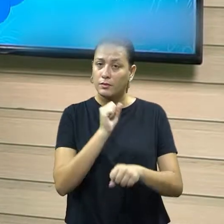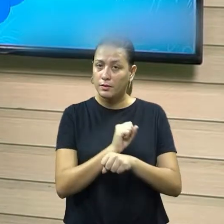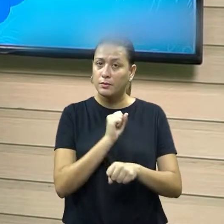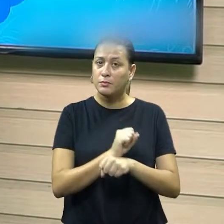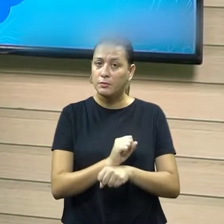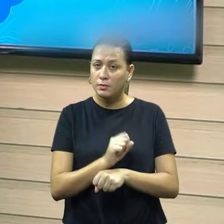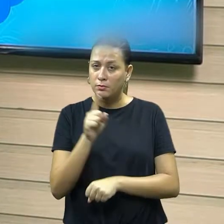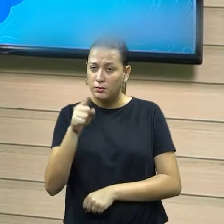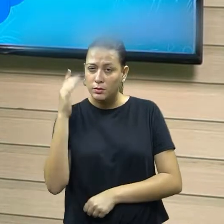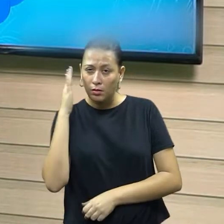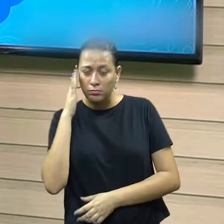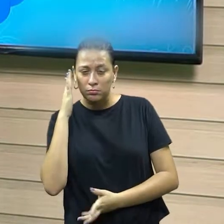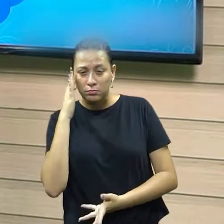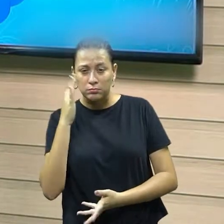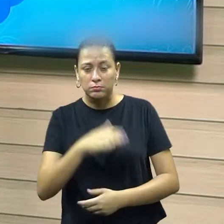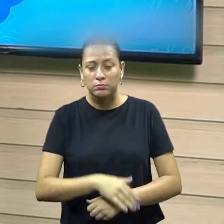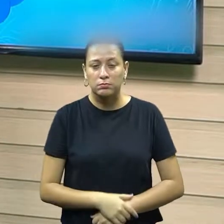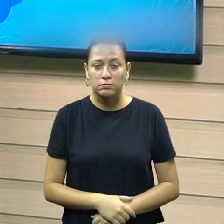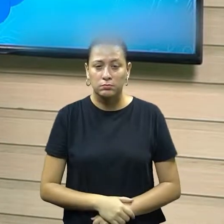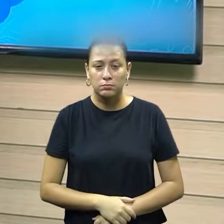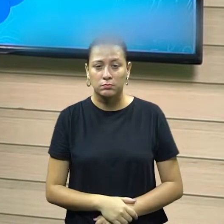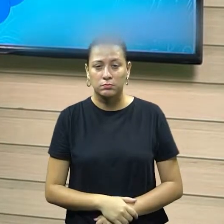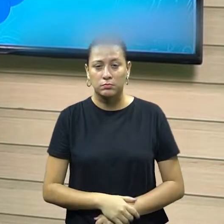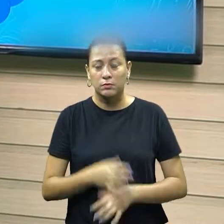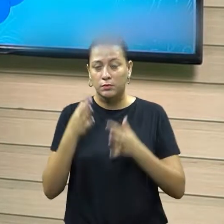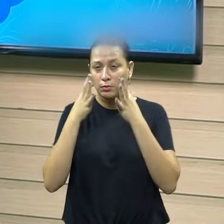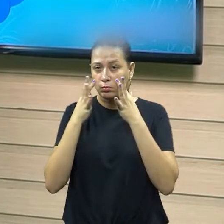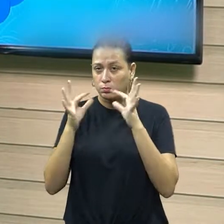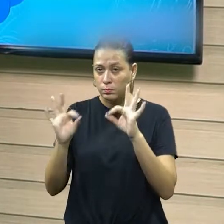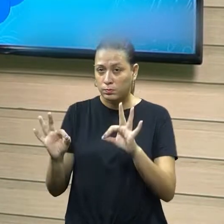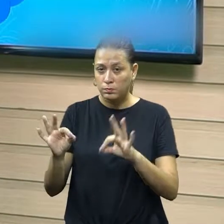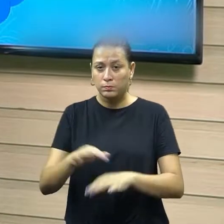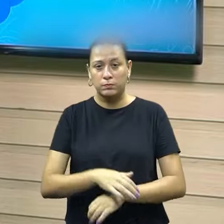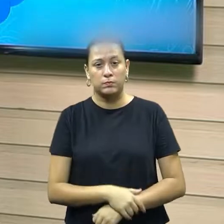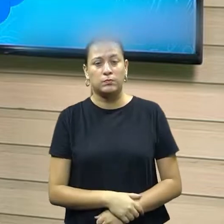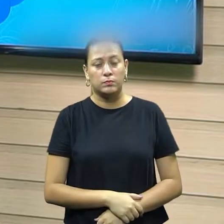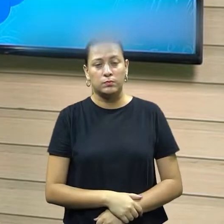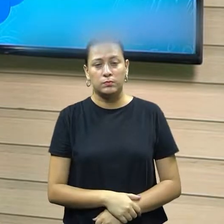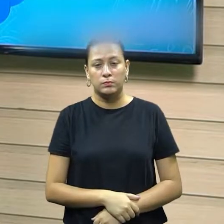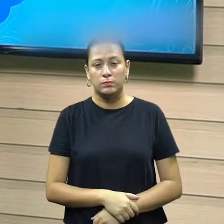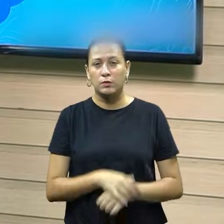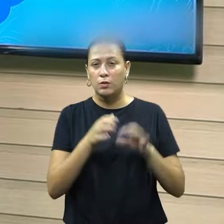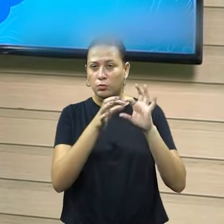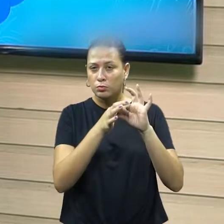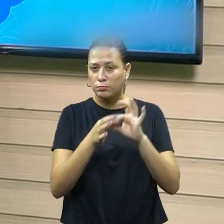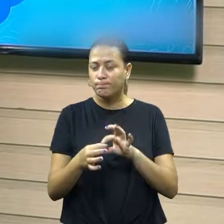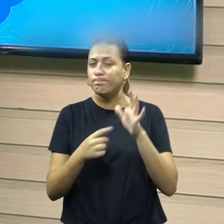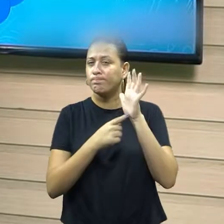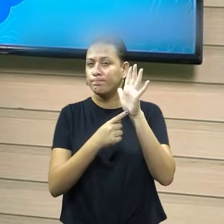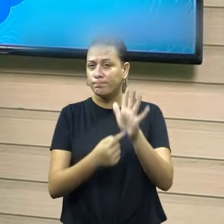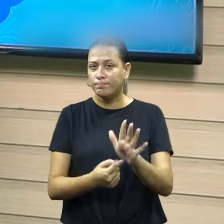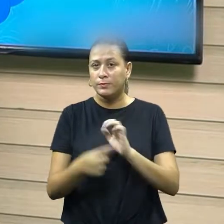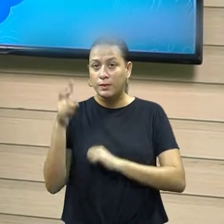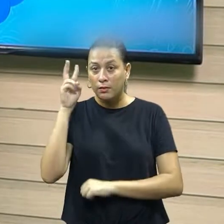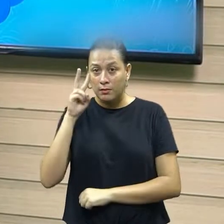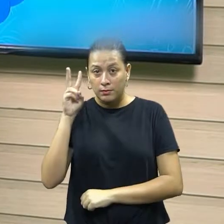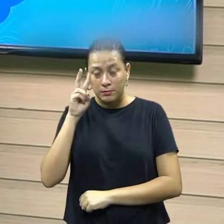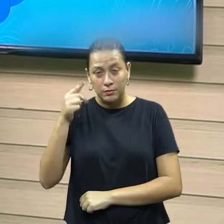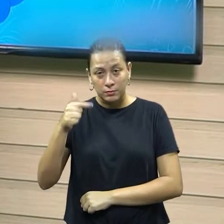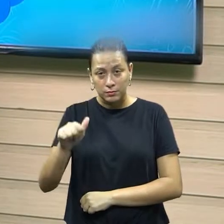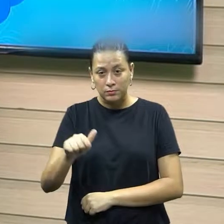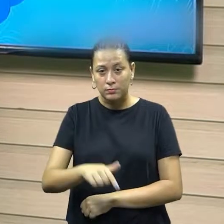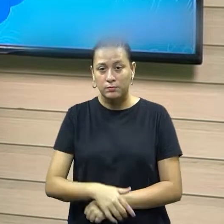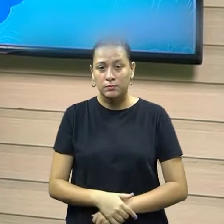eu espero que vocês estejam compreendidos, eu espero que vocês ficaram atentos a algumas situações que foram apresentadas aqui, né, e